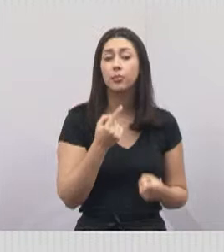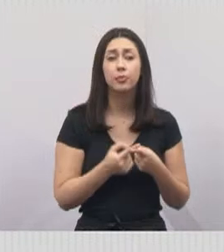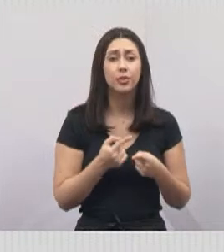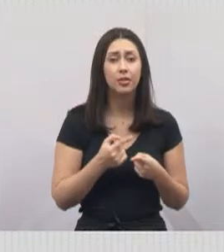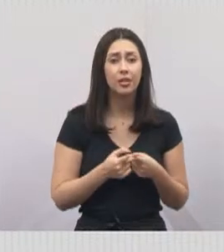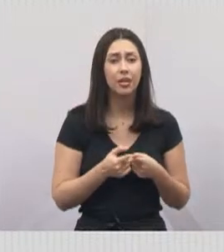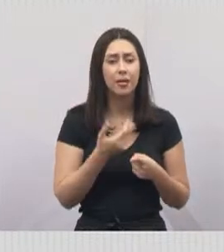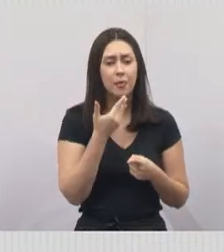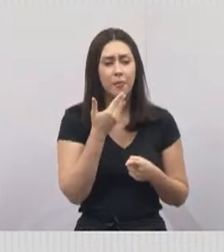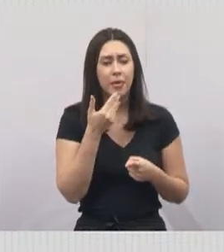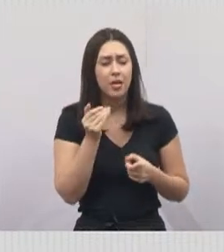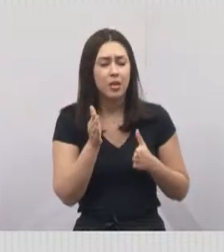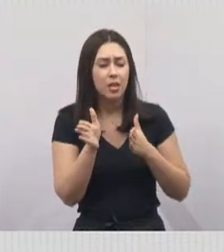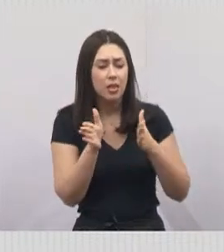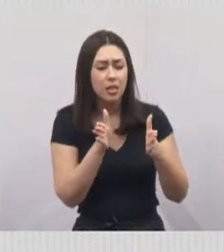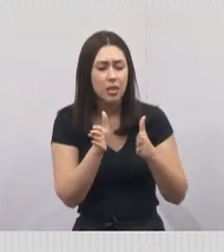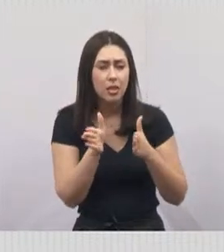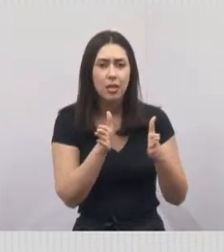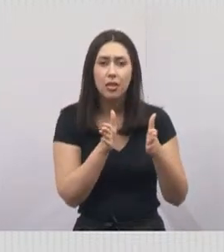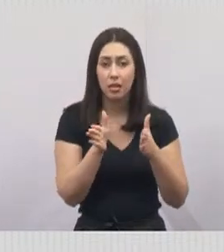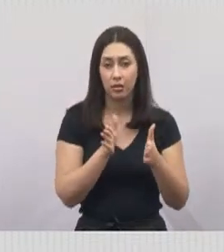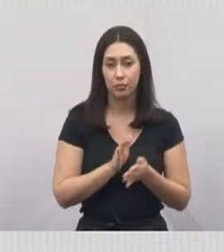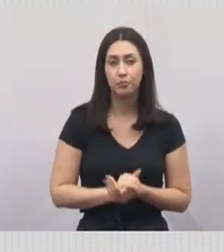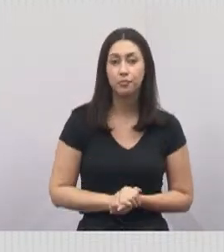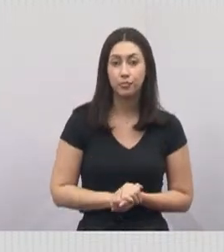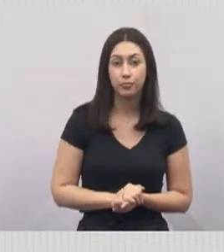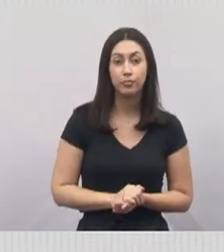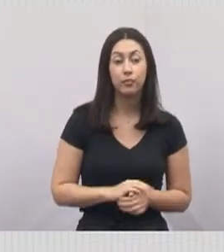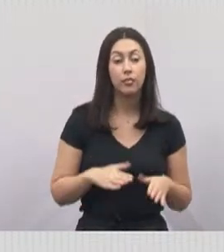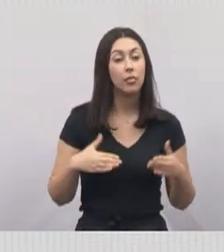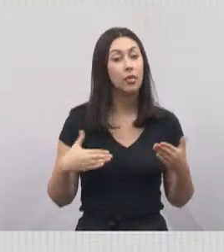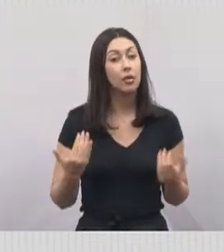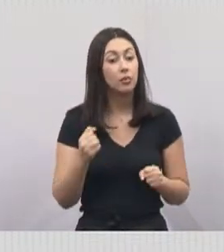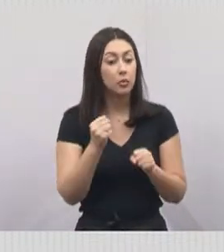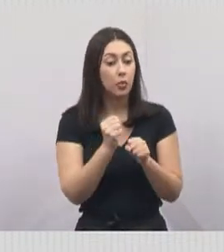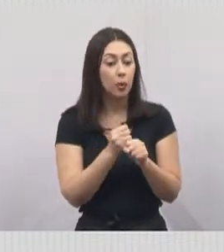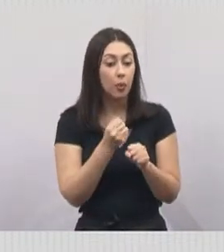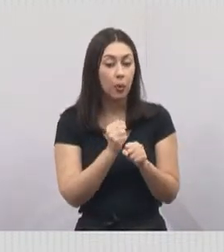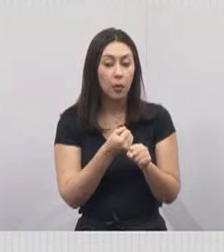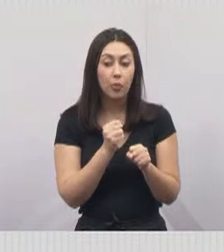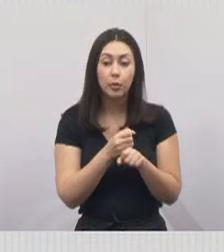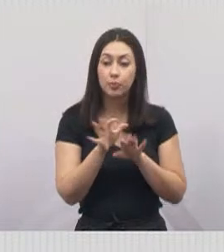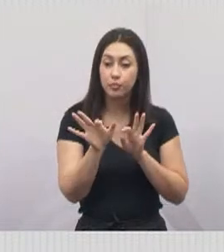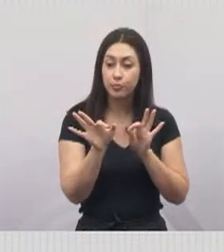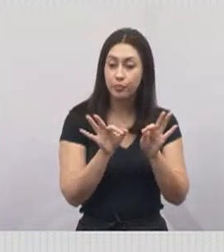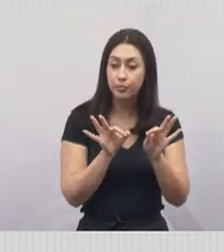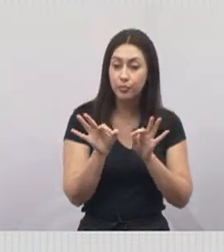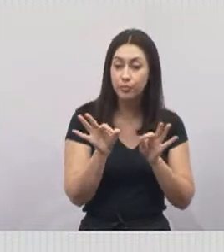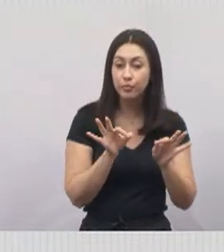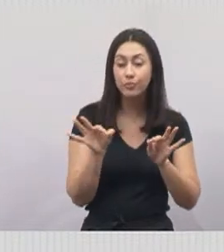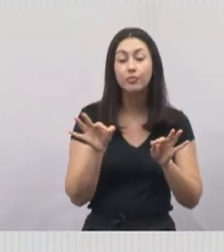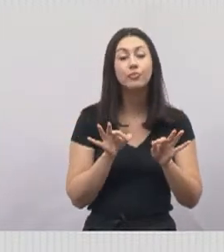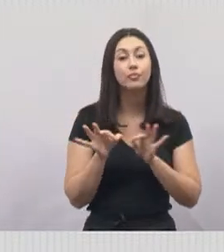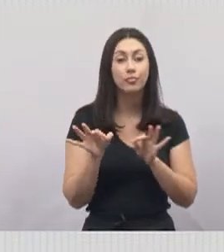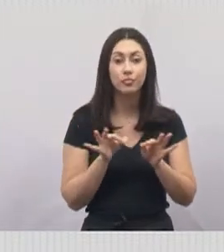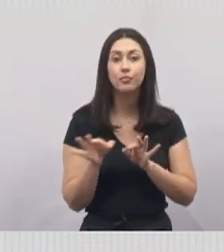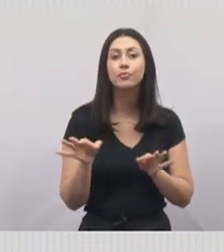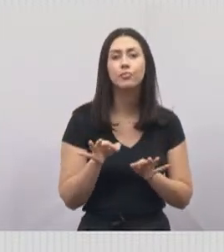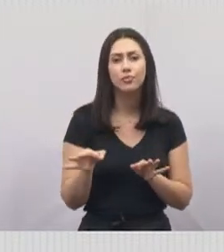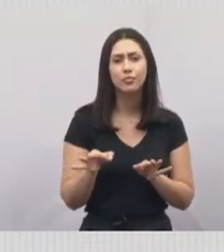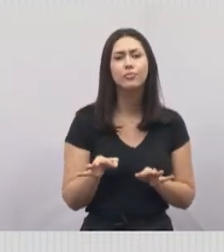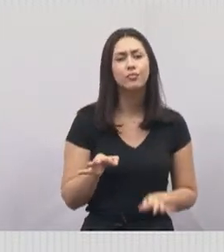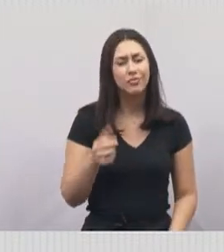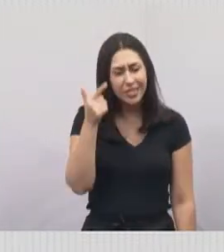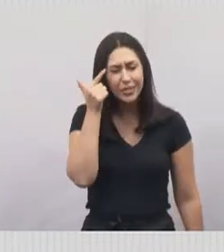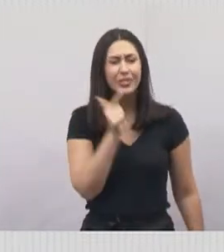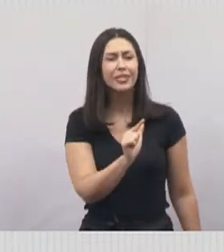mobilidade aos moradores do Parque Meia Lua. Então, esta obra está sendo realizada e vai ser realmente um grande